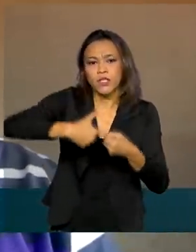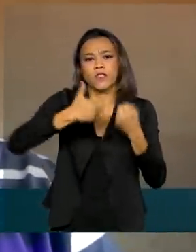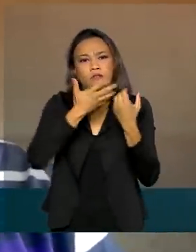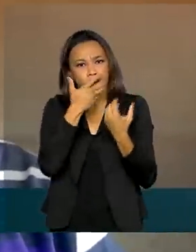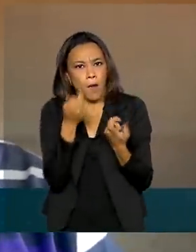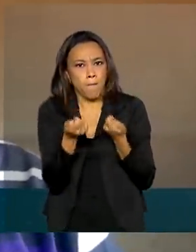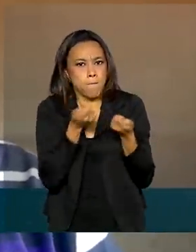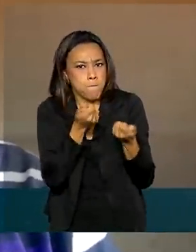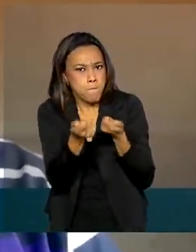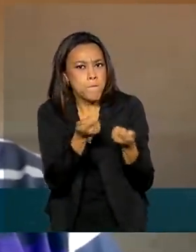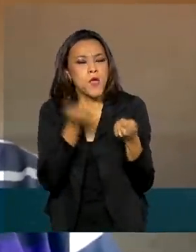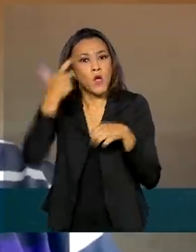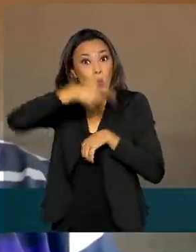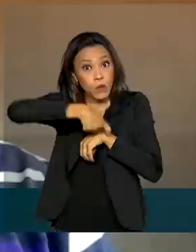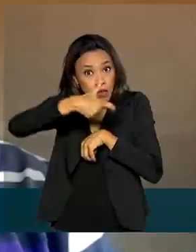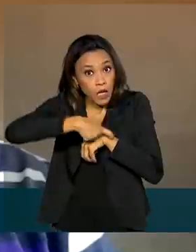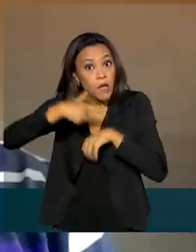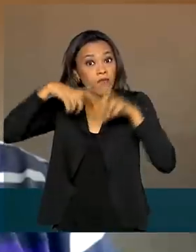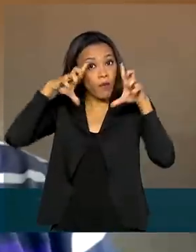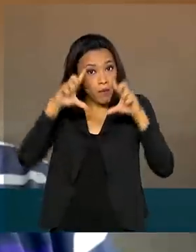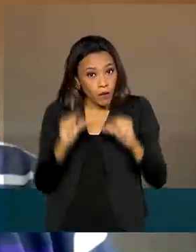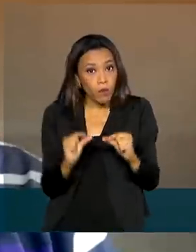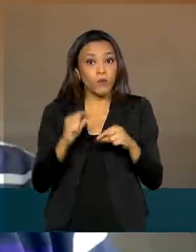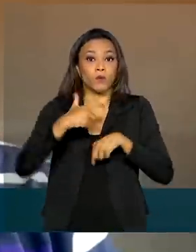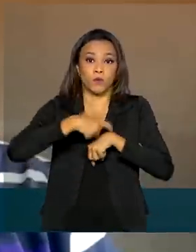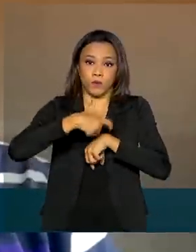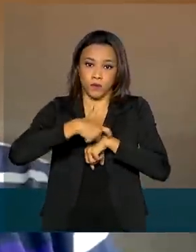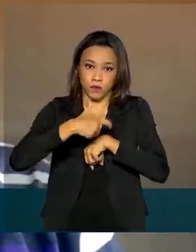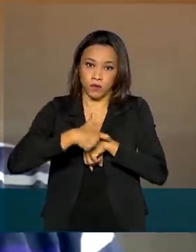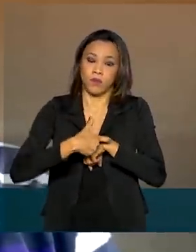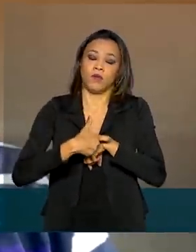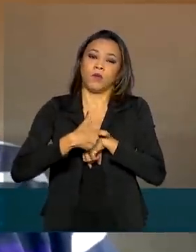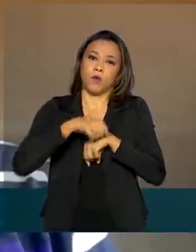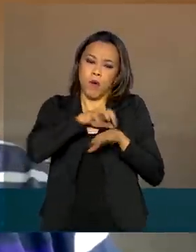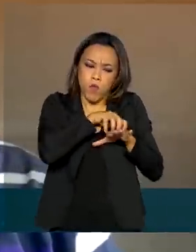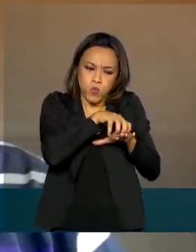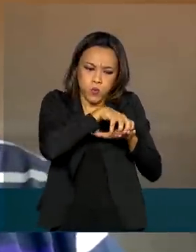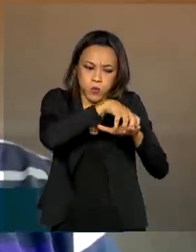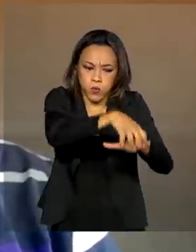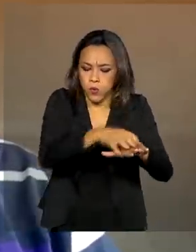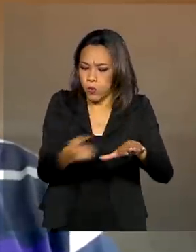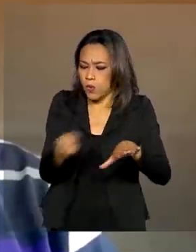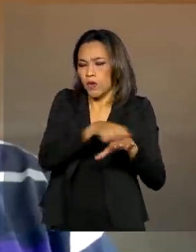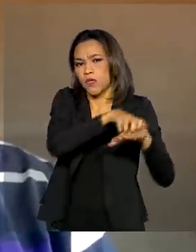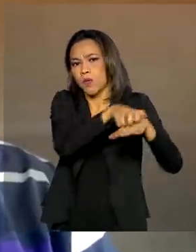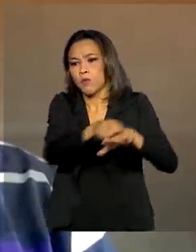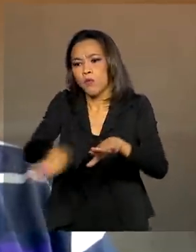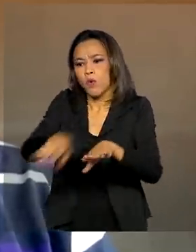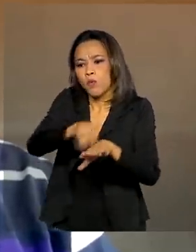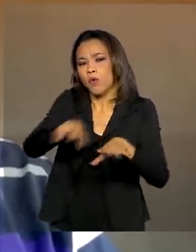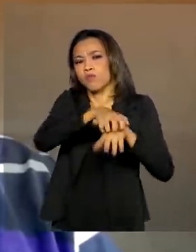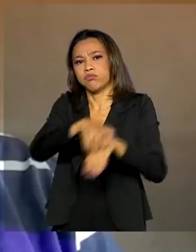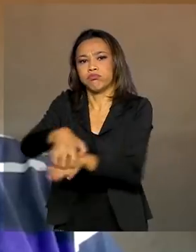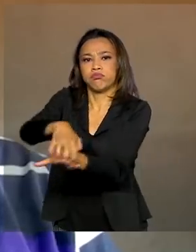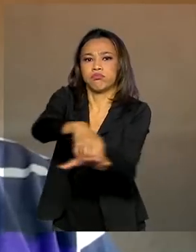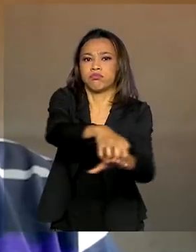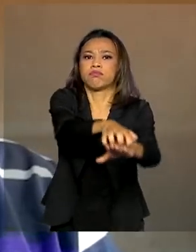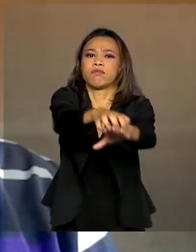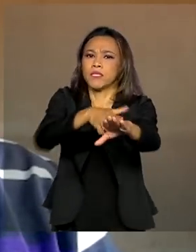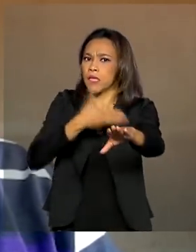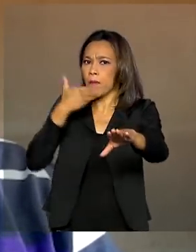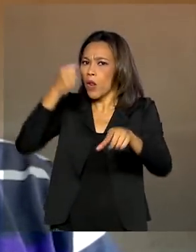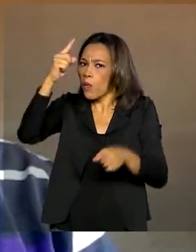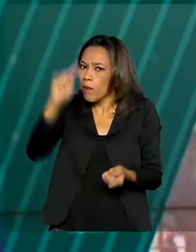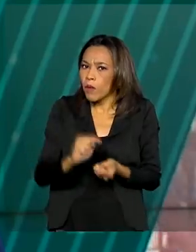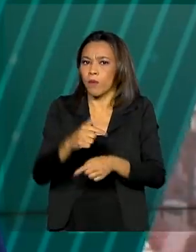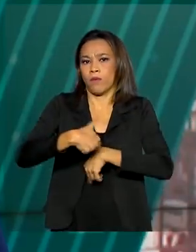economia no tempo, no percurso, o escoamento da safra ou de produtos industrializados vai ser em